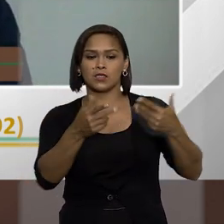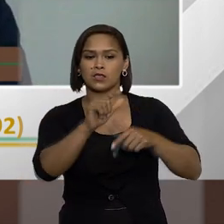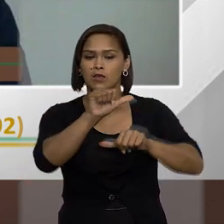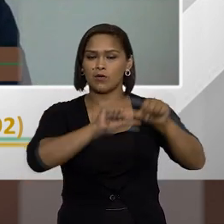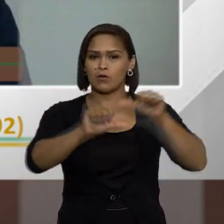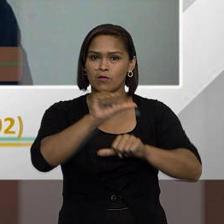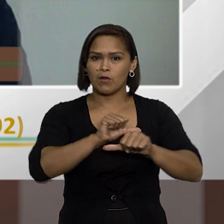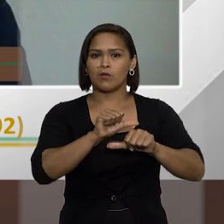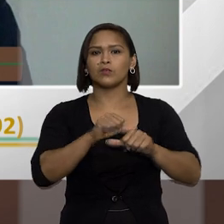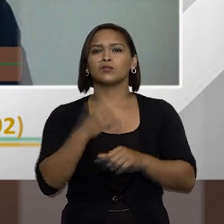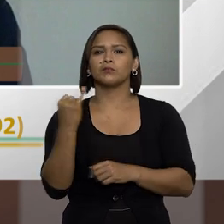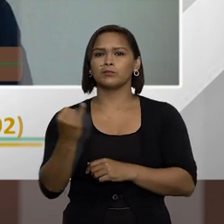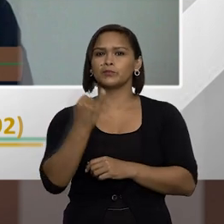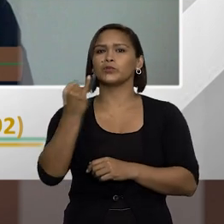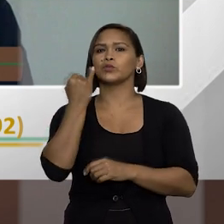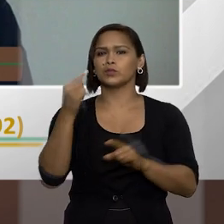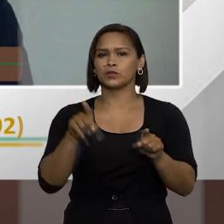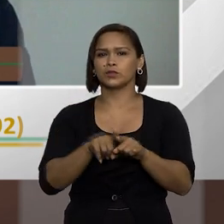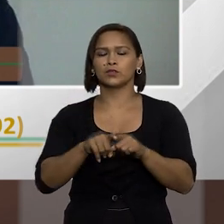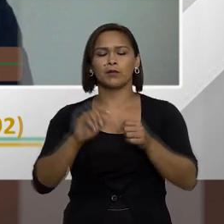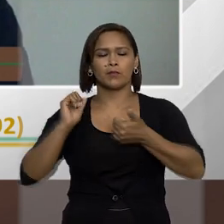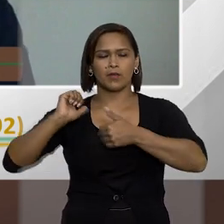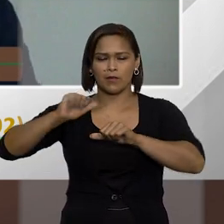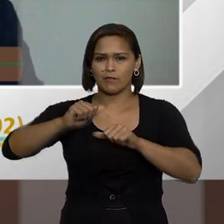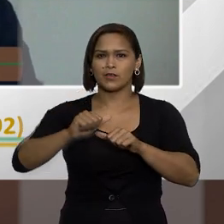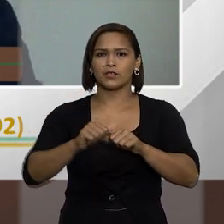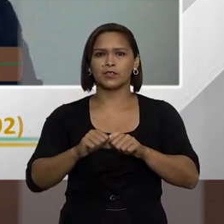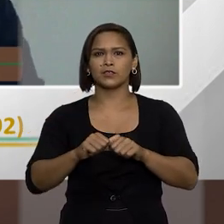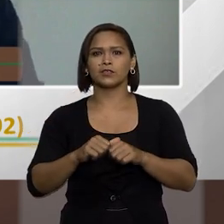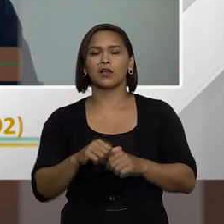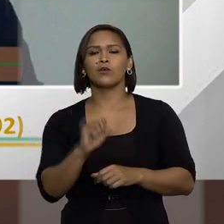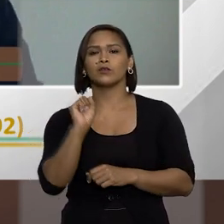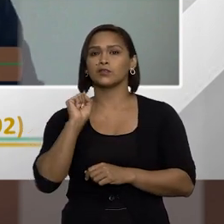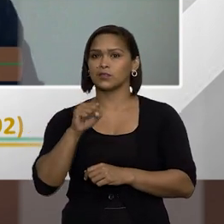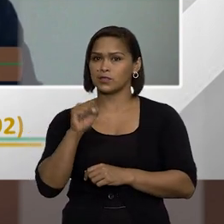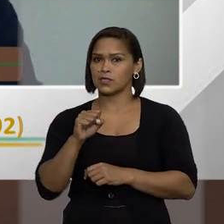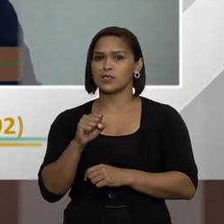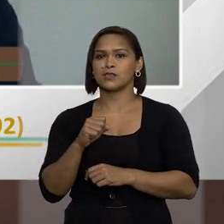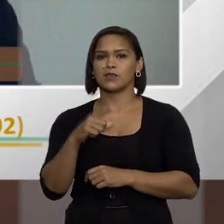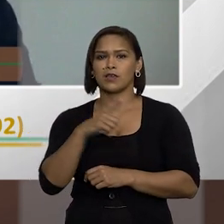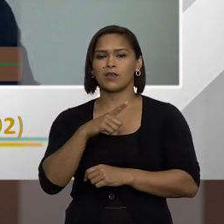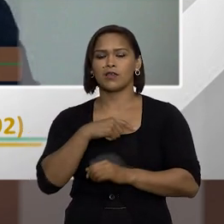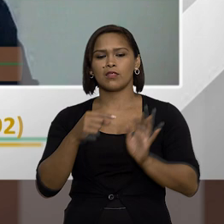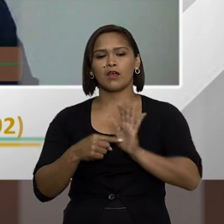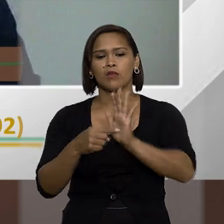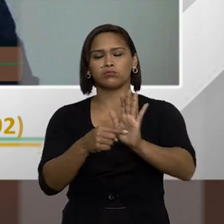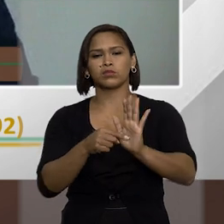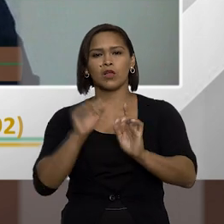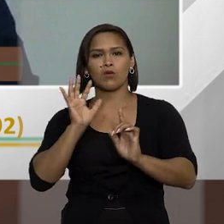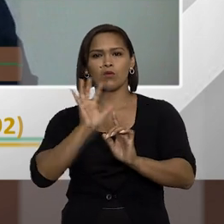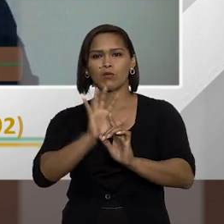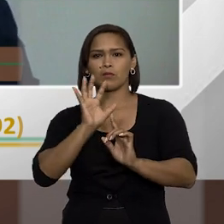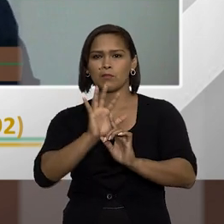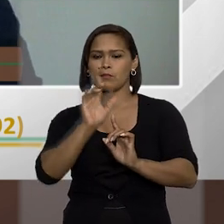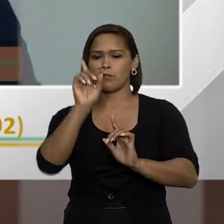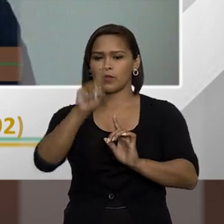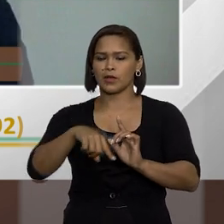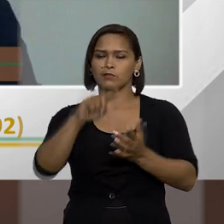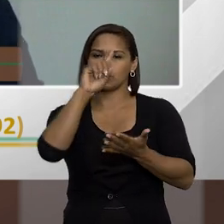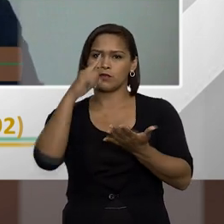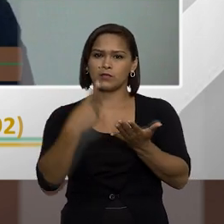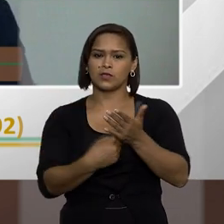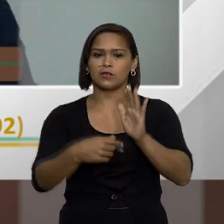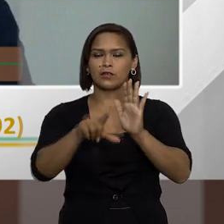uma outra alteração bastante relevante, na minha avaliação, que certamente trará um grande impacto na